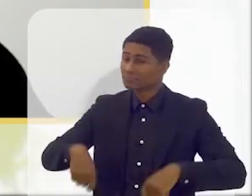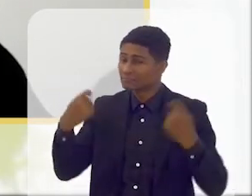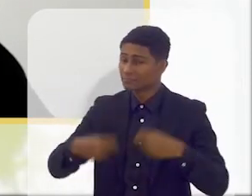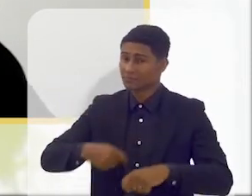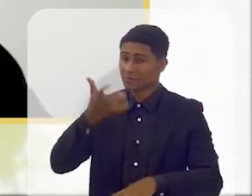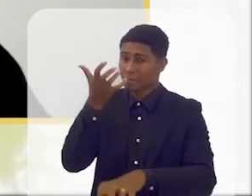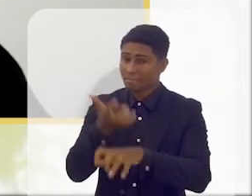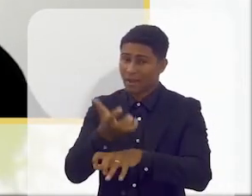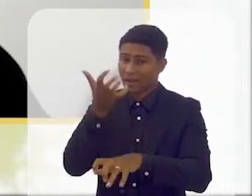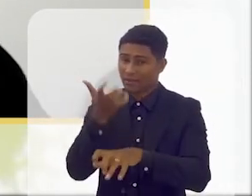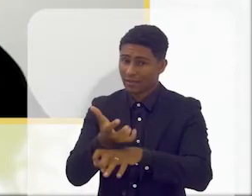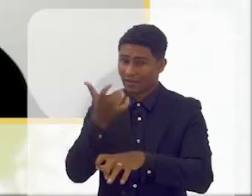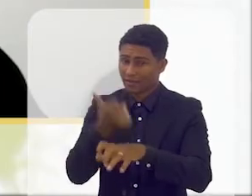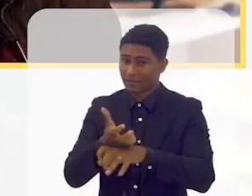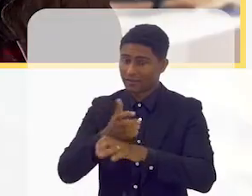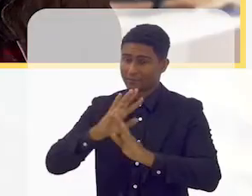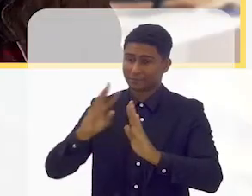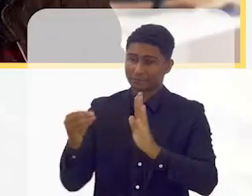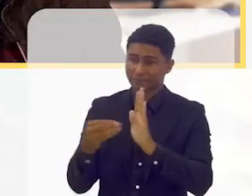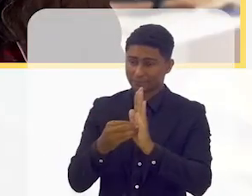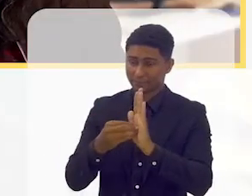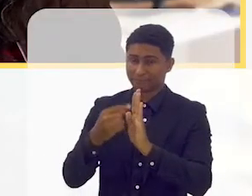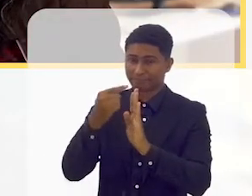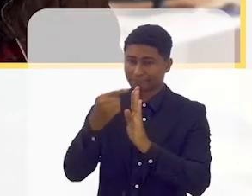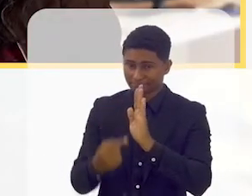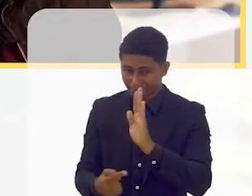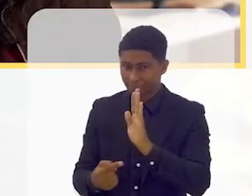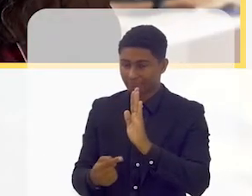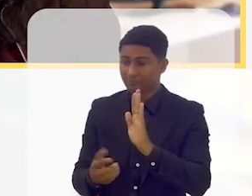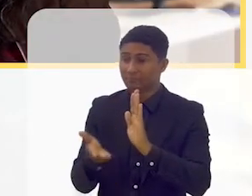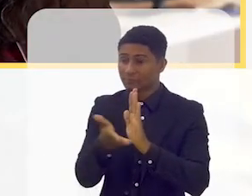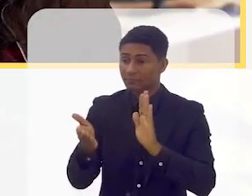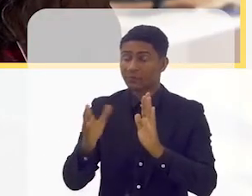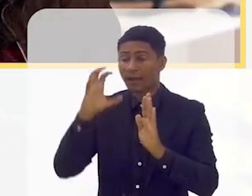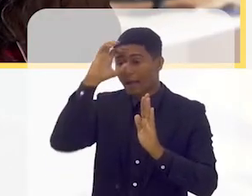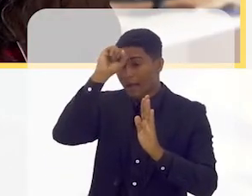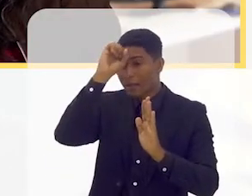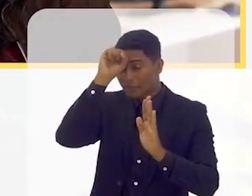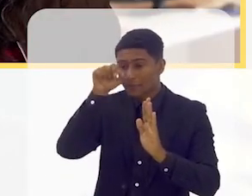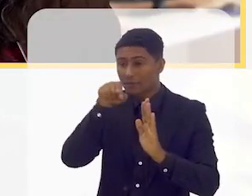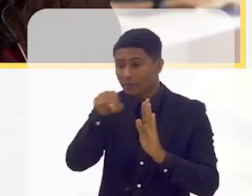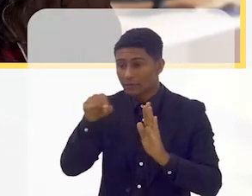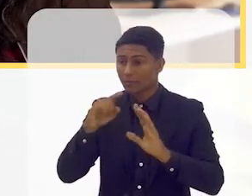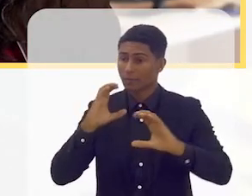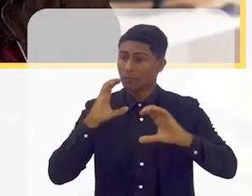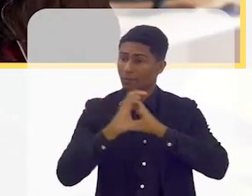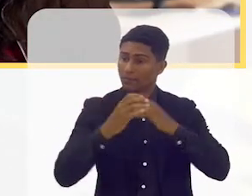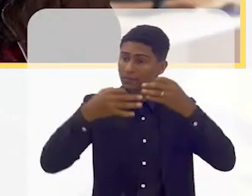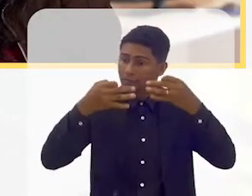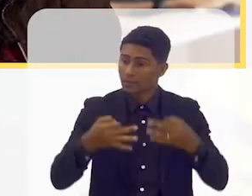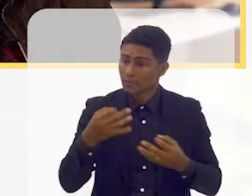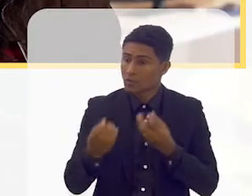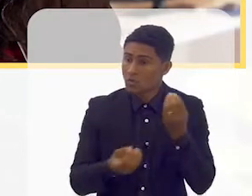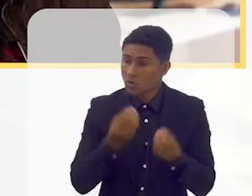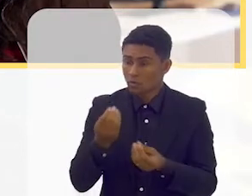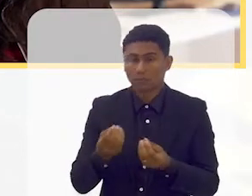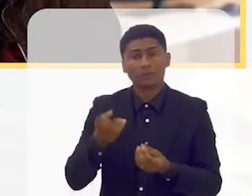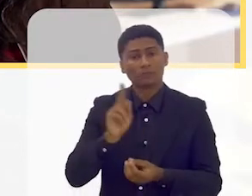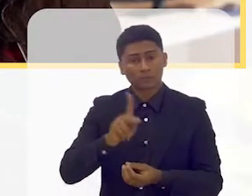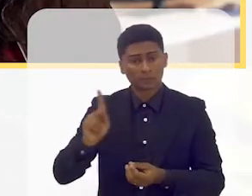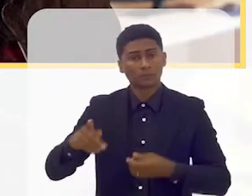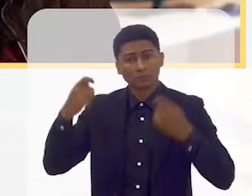curricular, uma disciplina, penso que é assim que se diz no Brasil, em que eles aprendessem a comunicar. Um professor tem que ser um bom